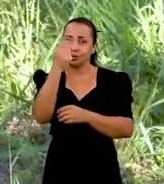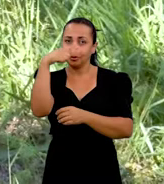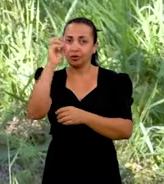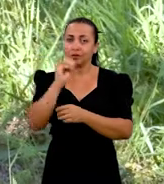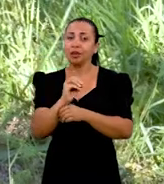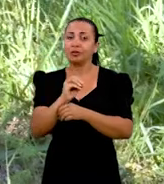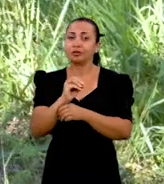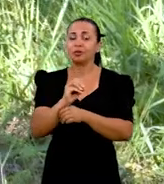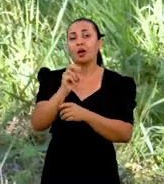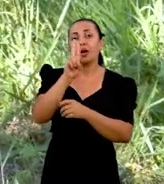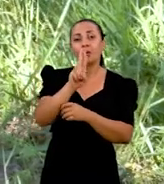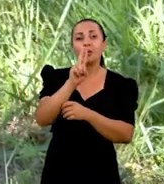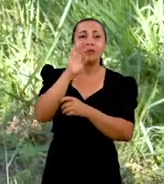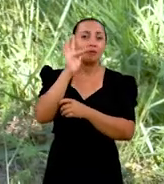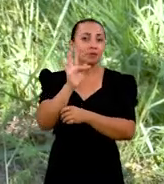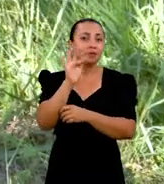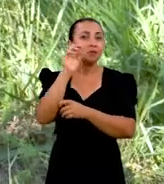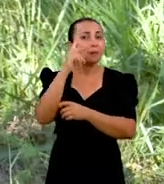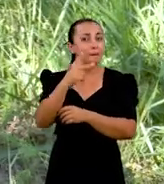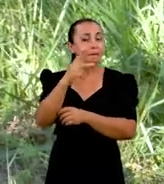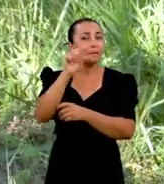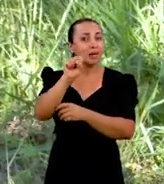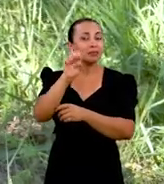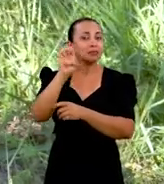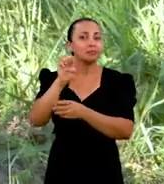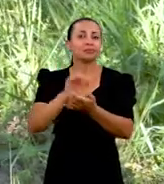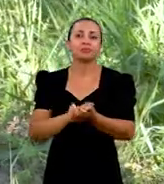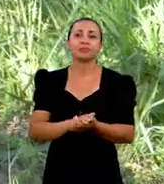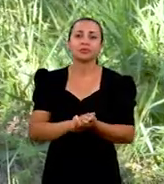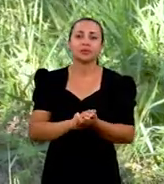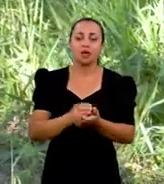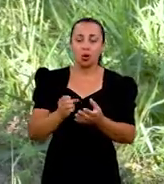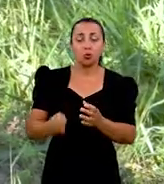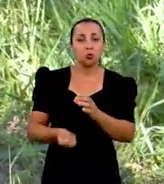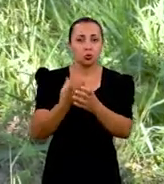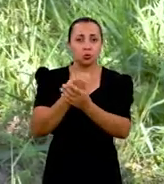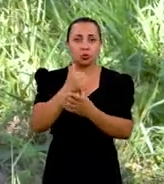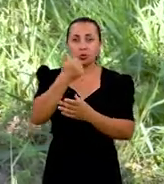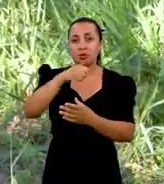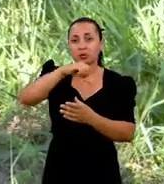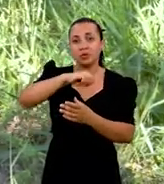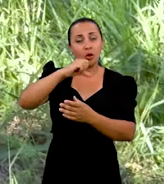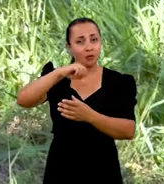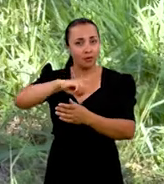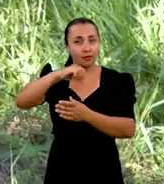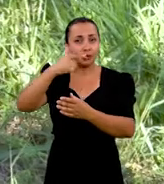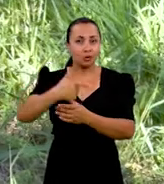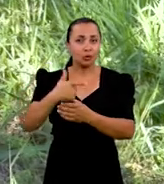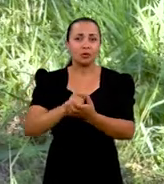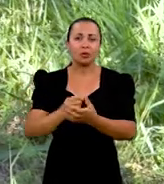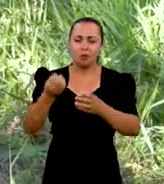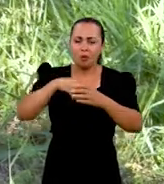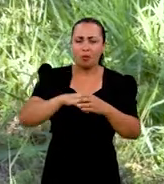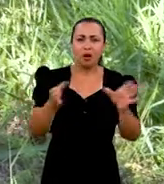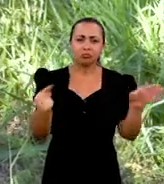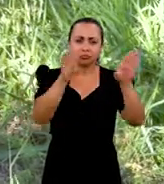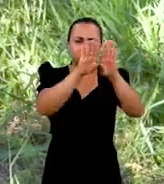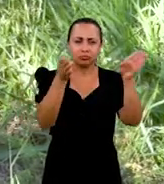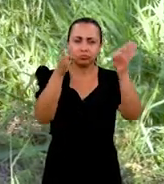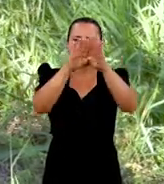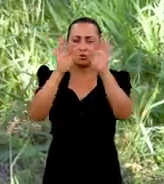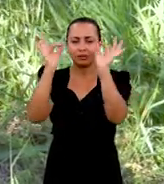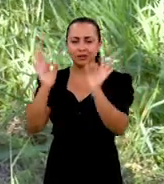São Cristóvão da Universidade Federal de Sergipe. O local, fundado em 1972, guarda em armários